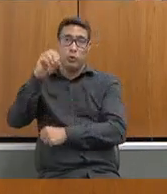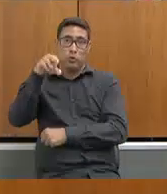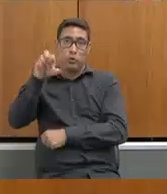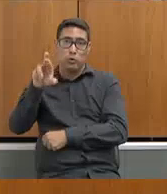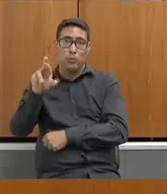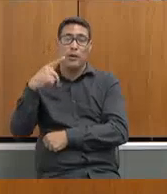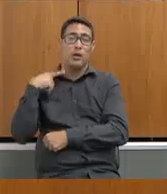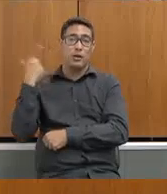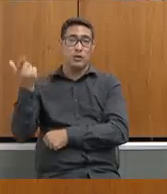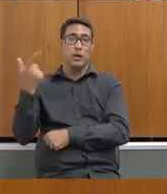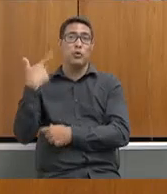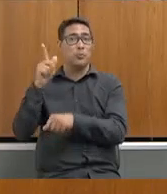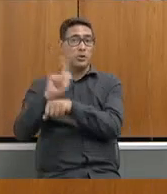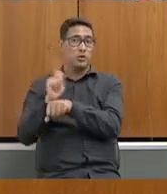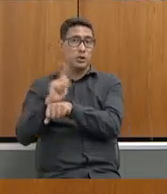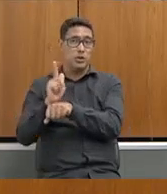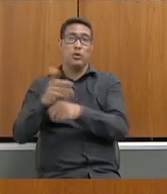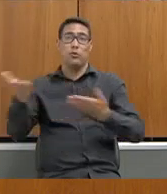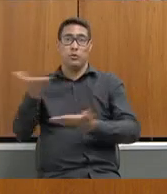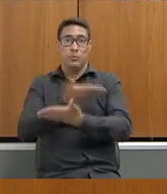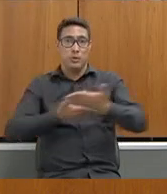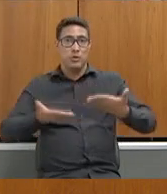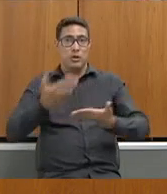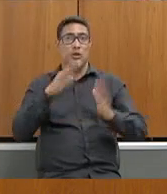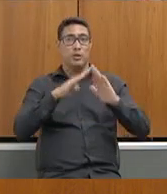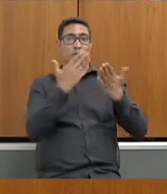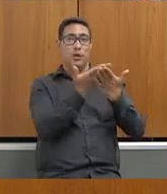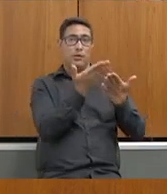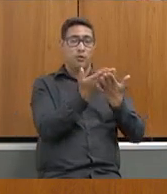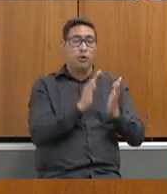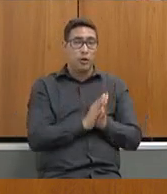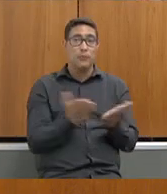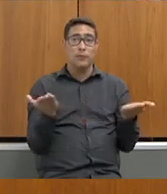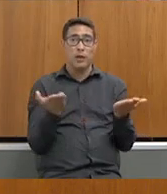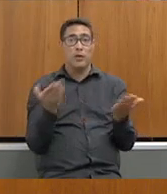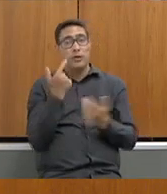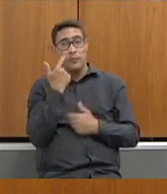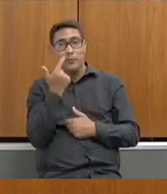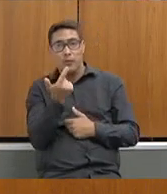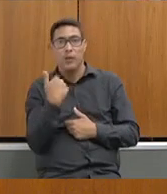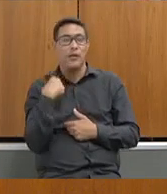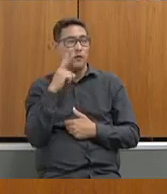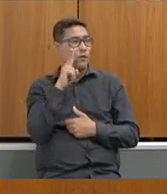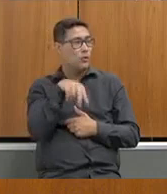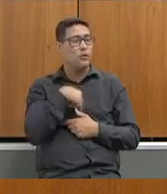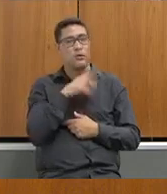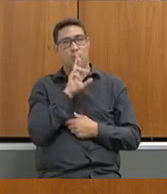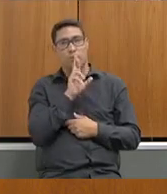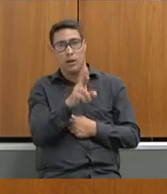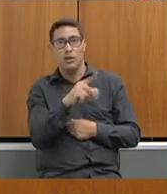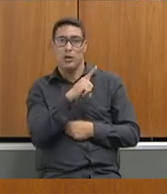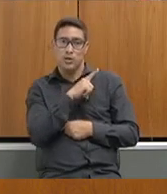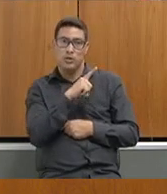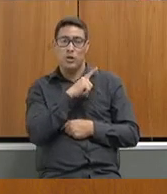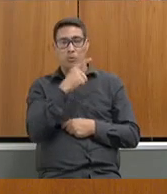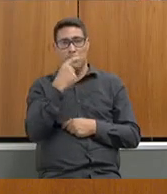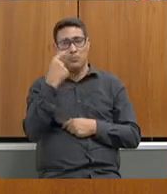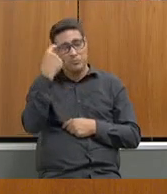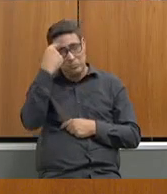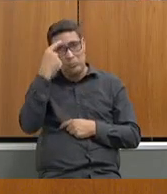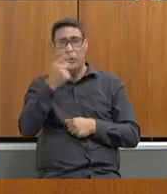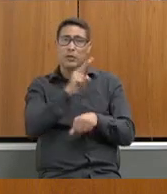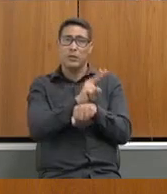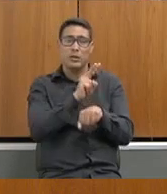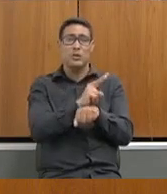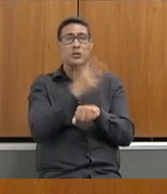gestão compartilhada das nossas escolas. Então, é, agora, olhar para o Somar, vermos os resultados, para termos a perspectiva de implantação. Eu preciso de